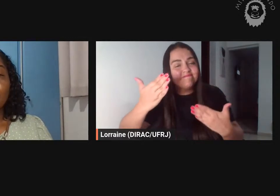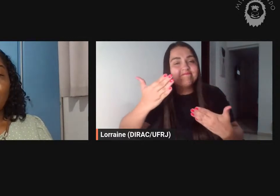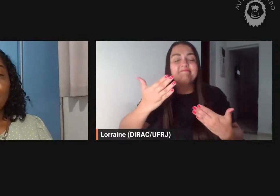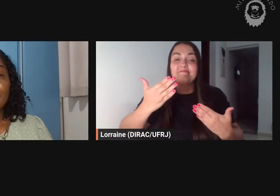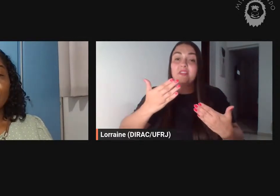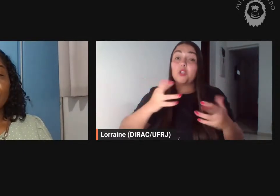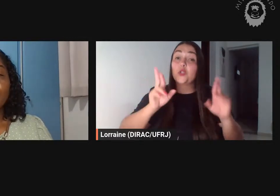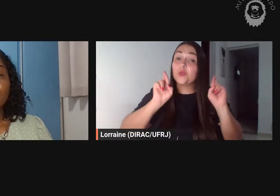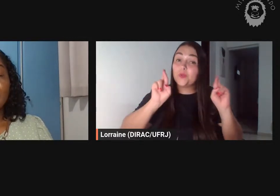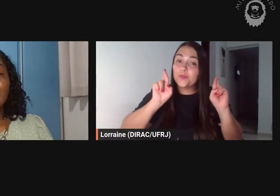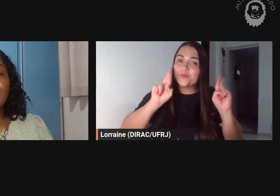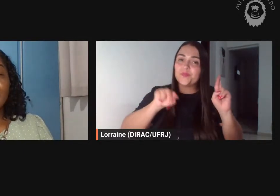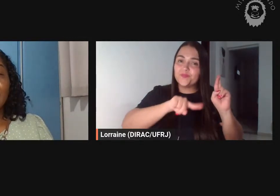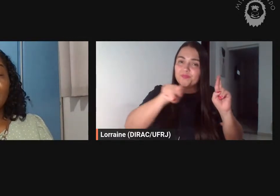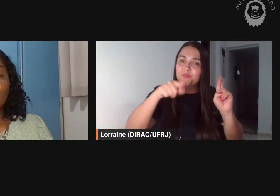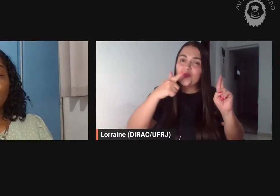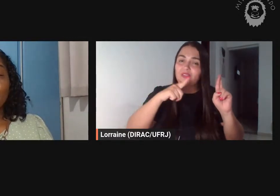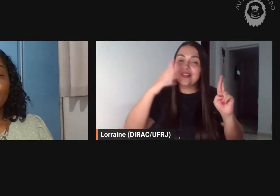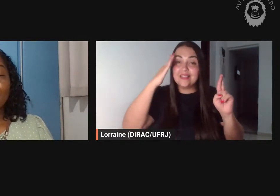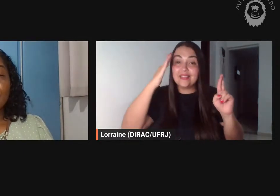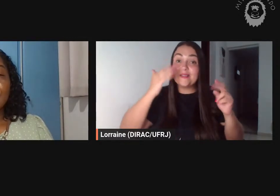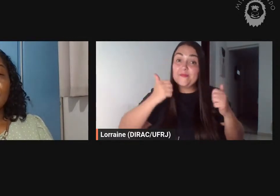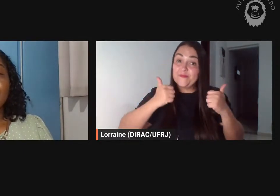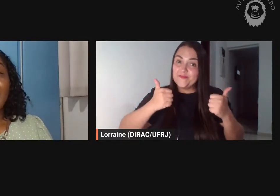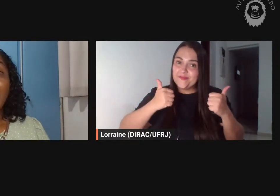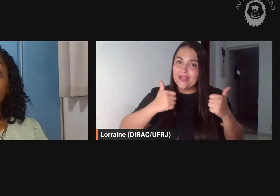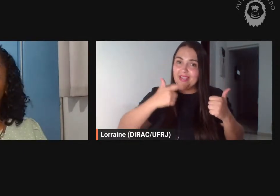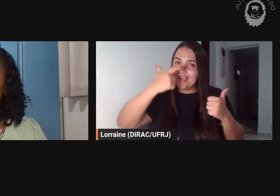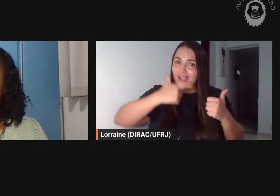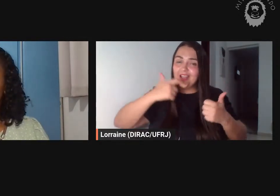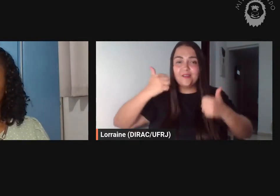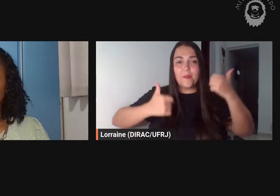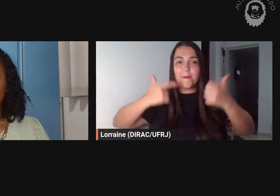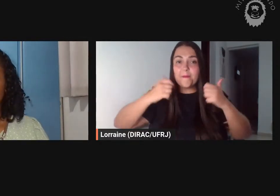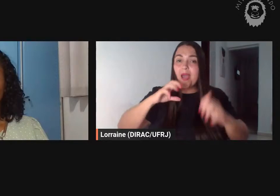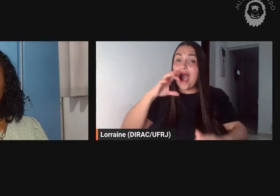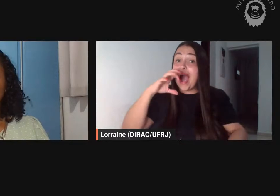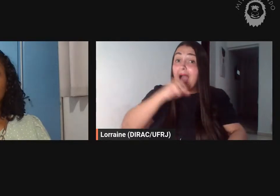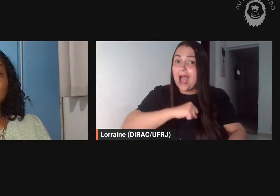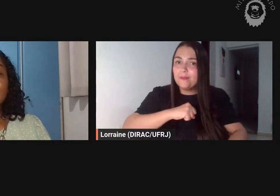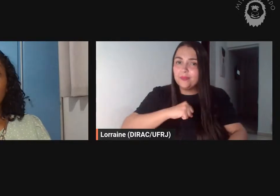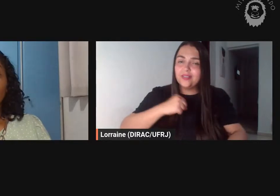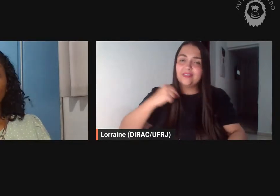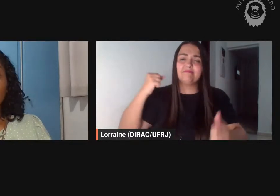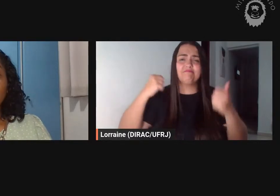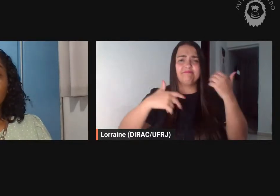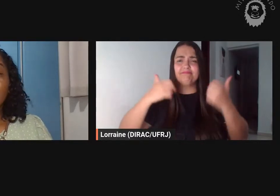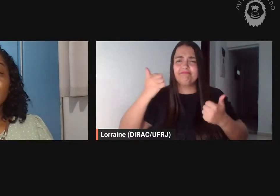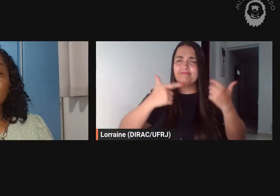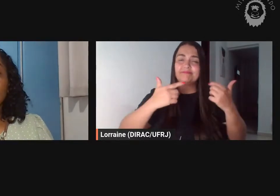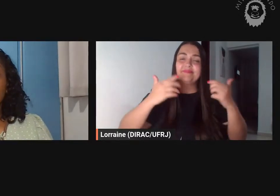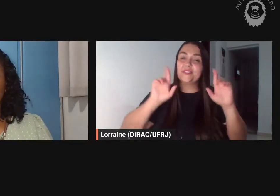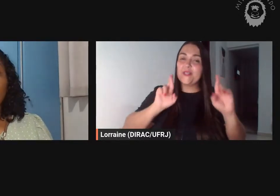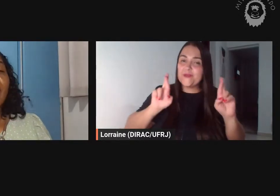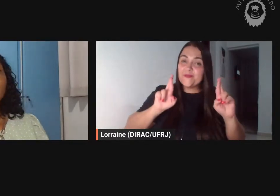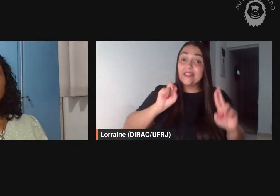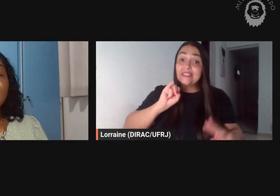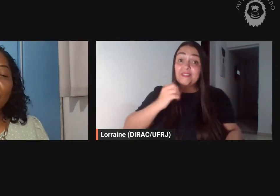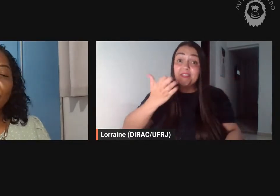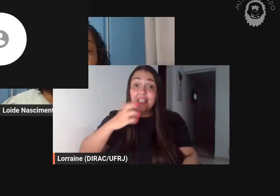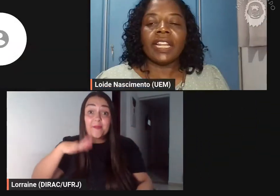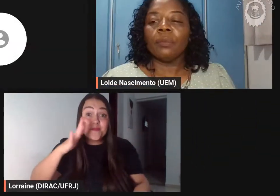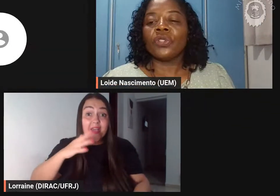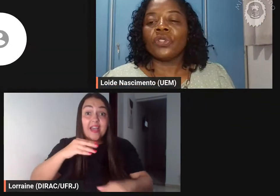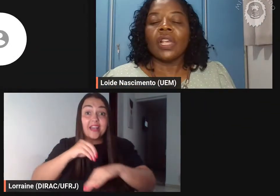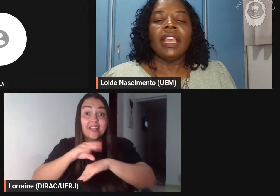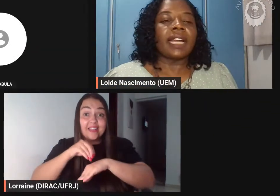tenham compreendido o que eu disse a minha rápida exposição certo e quem quiser saber mais